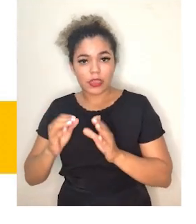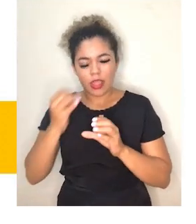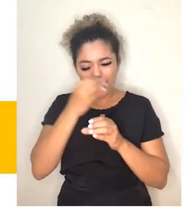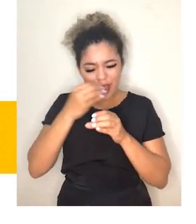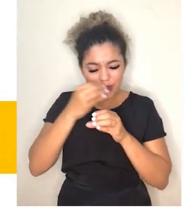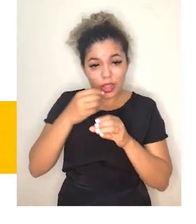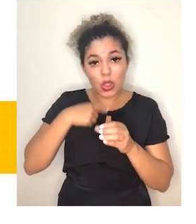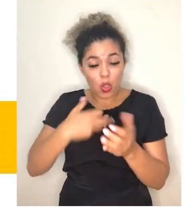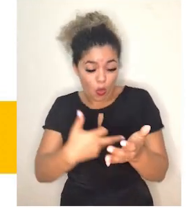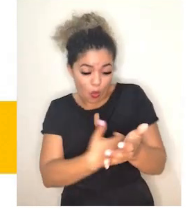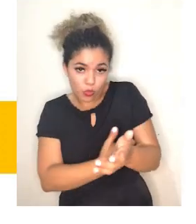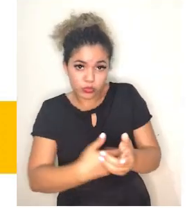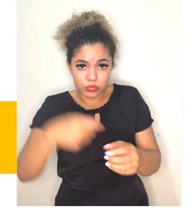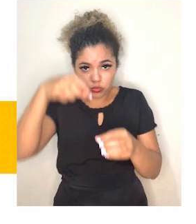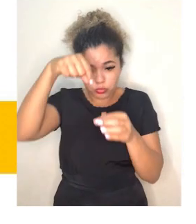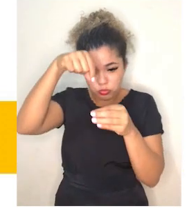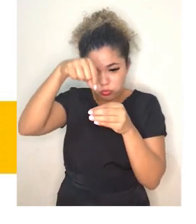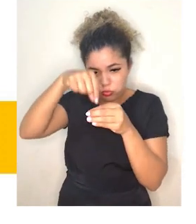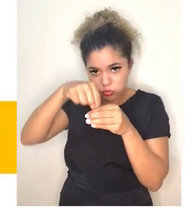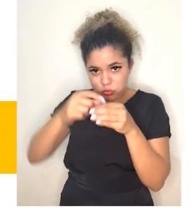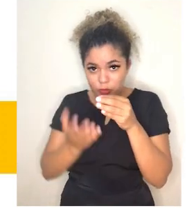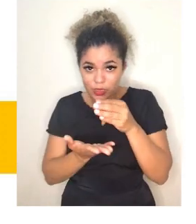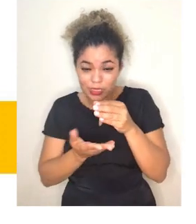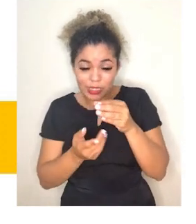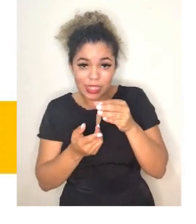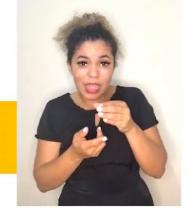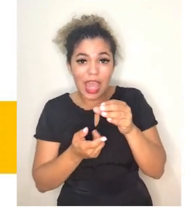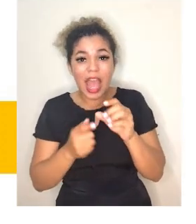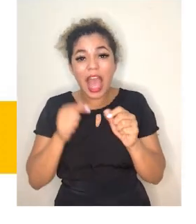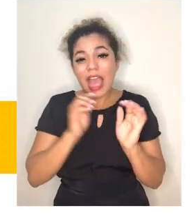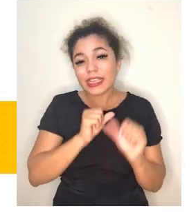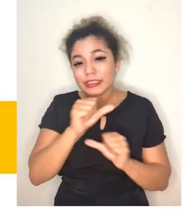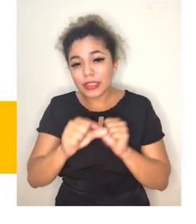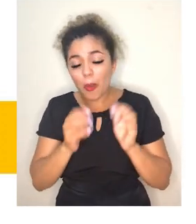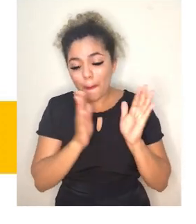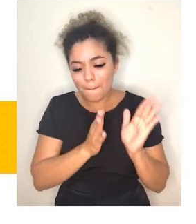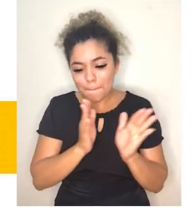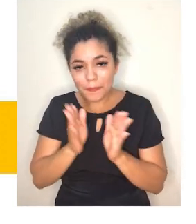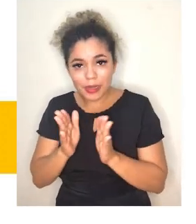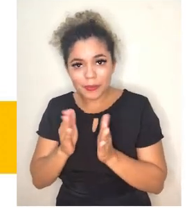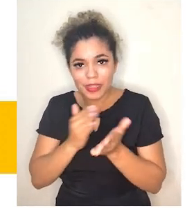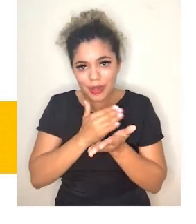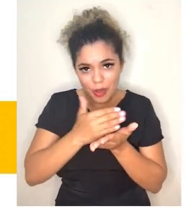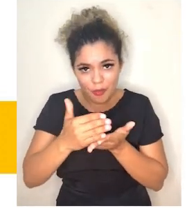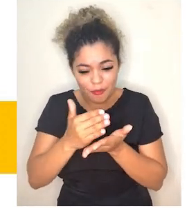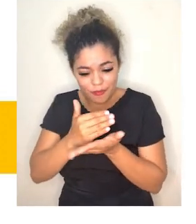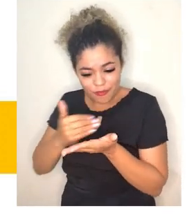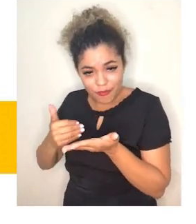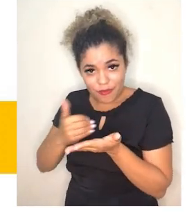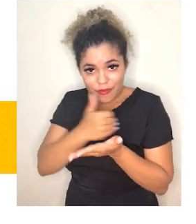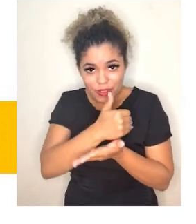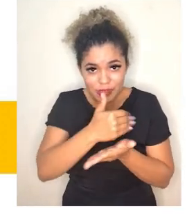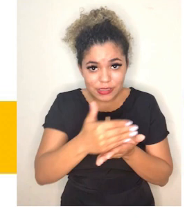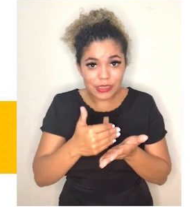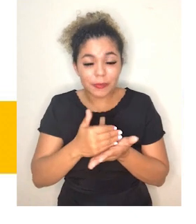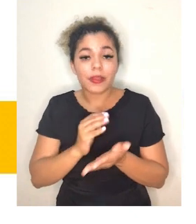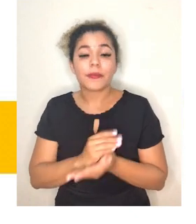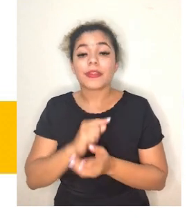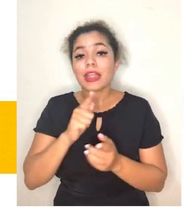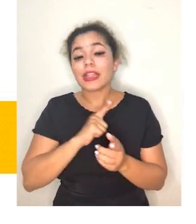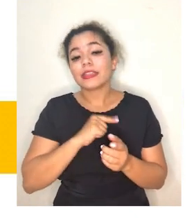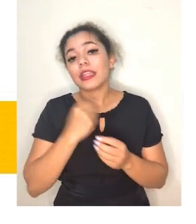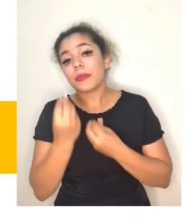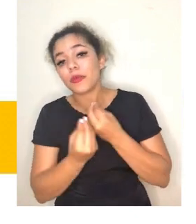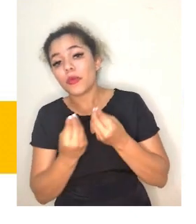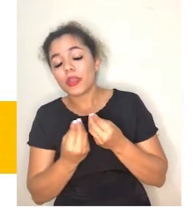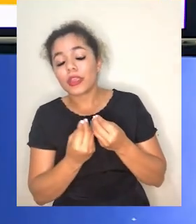a amostra do sangue é colocada numa centrífuga e através desse processo de separação, o método de separação e mistura, nós temos aqui a